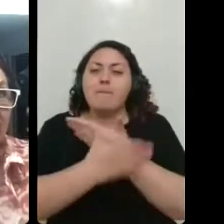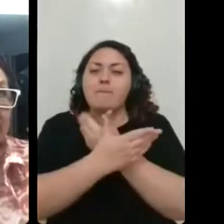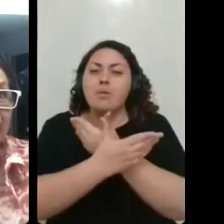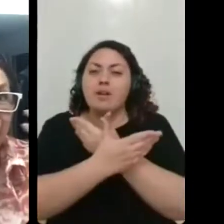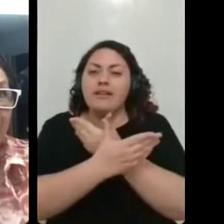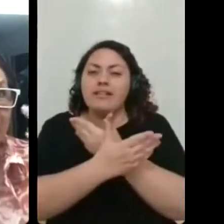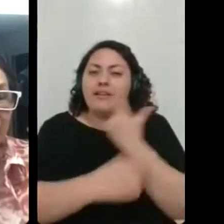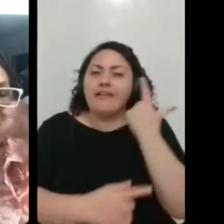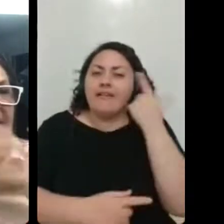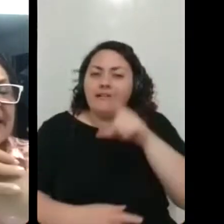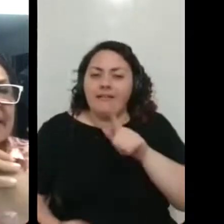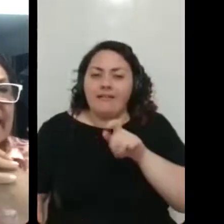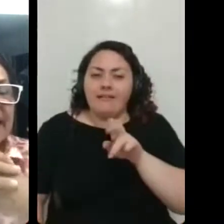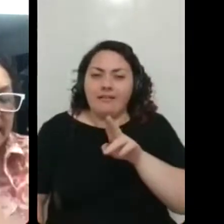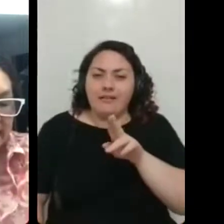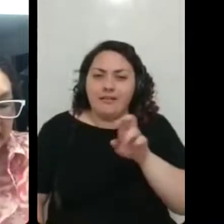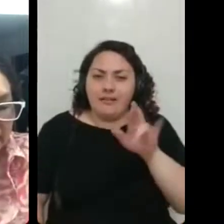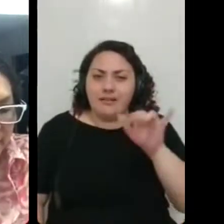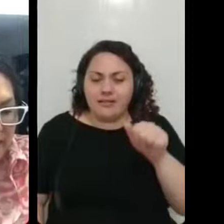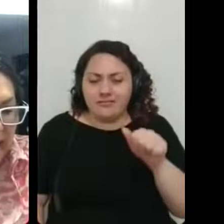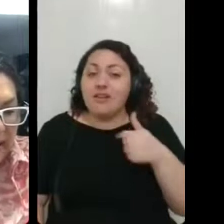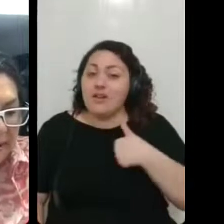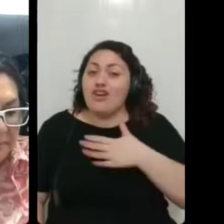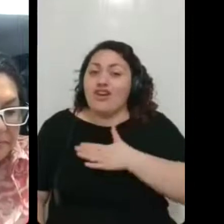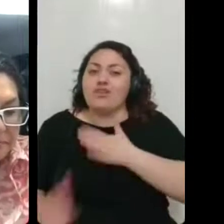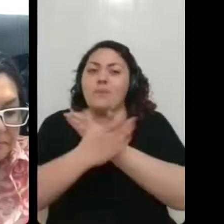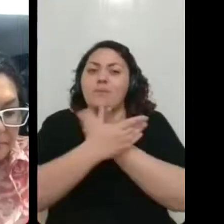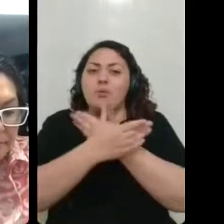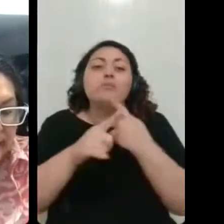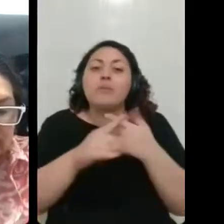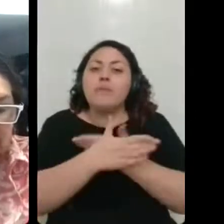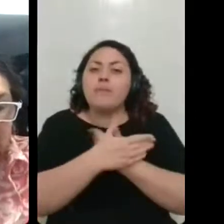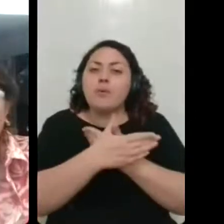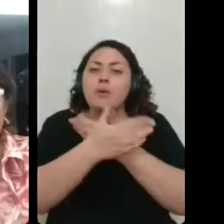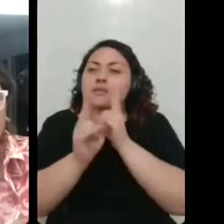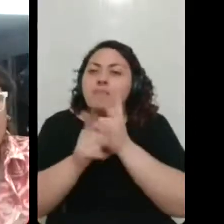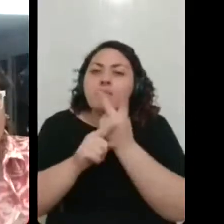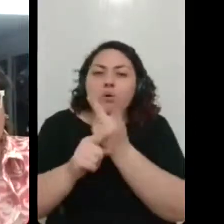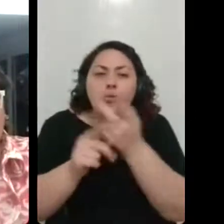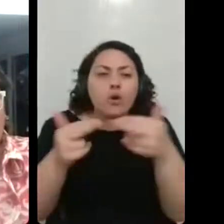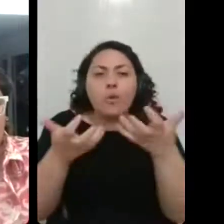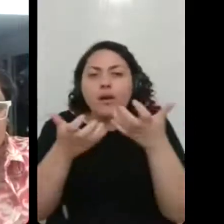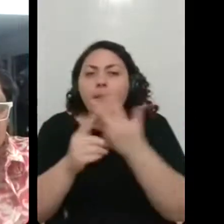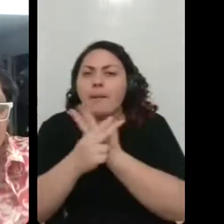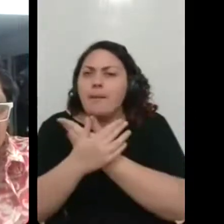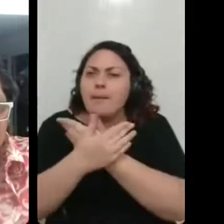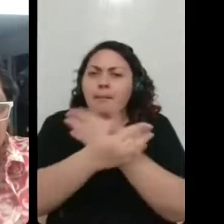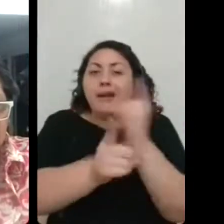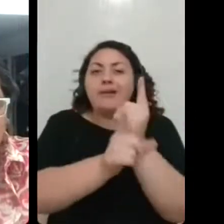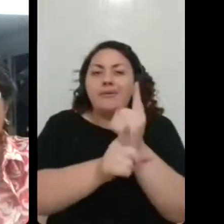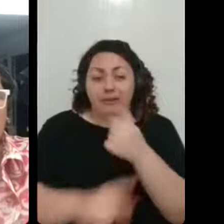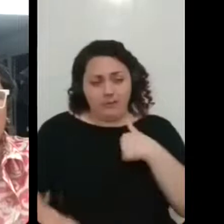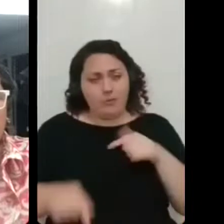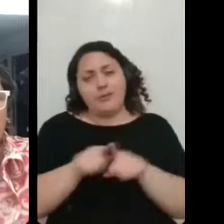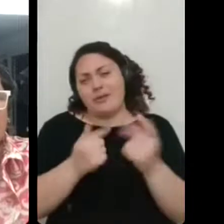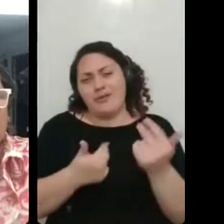borboletas voam muito atrás, né? Daquilo que querem. E eu vou mesmo, assim, né? Isso pra mim